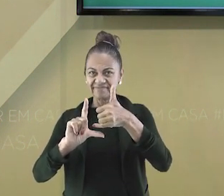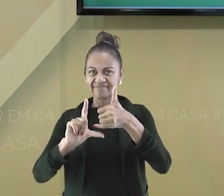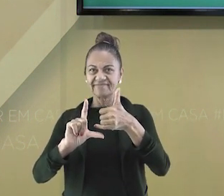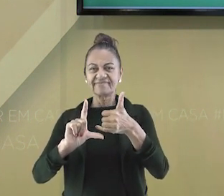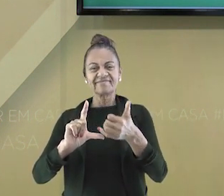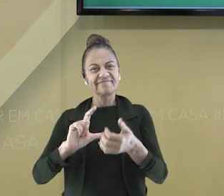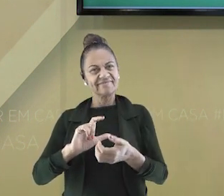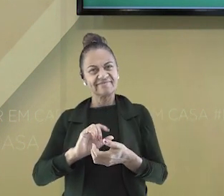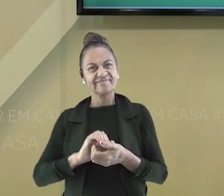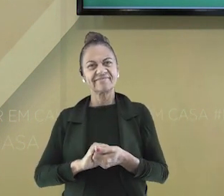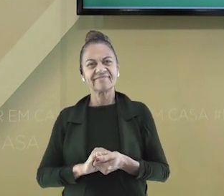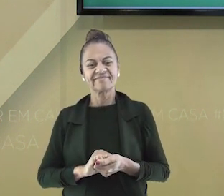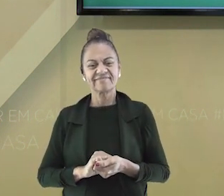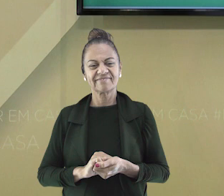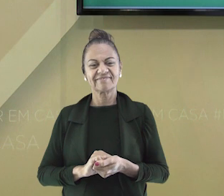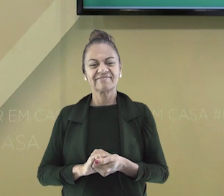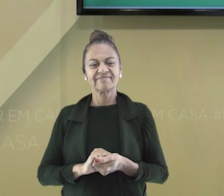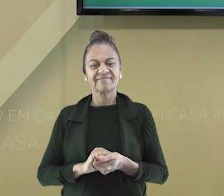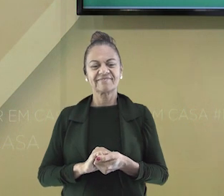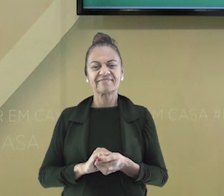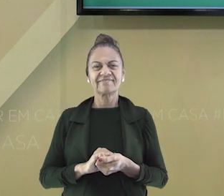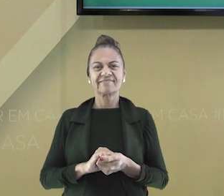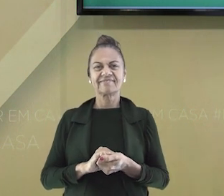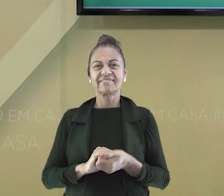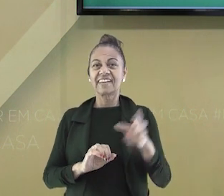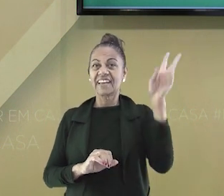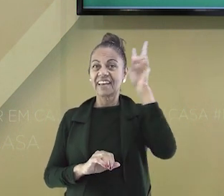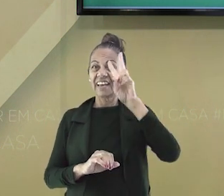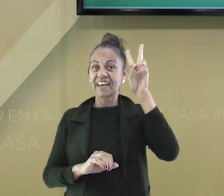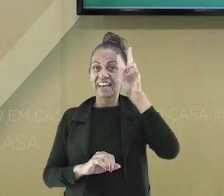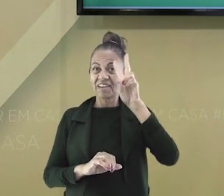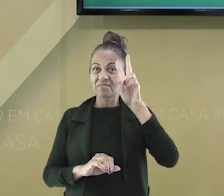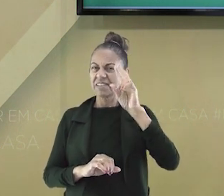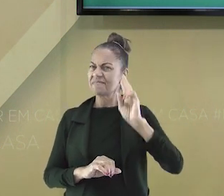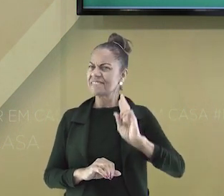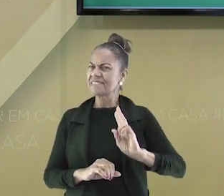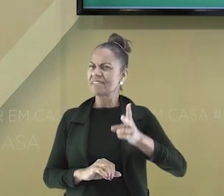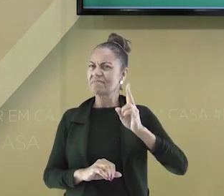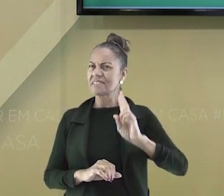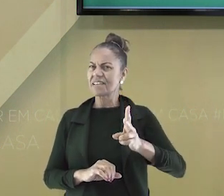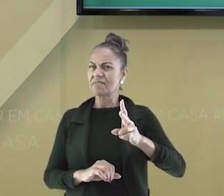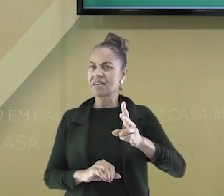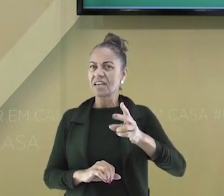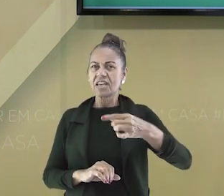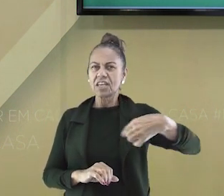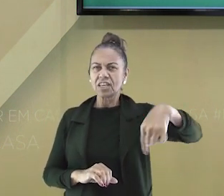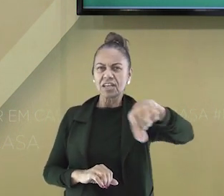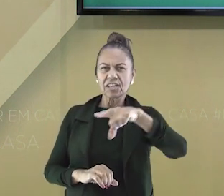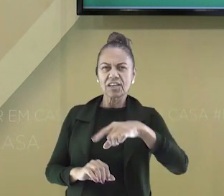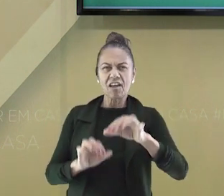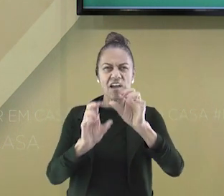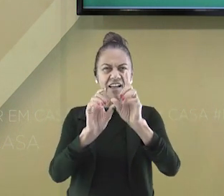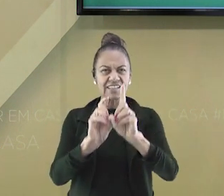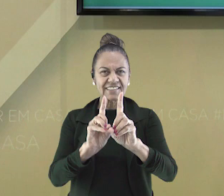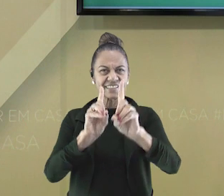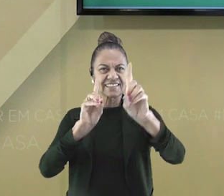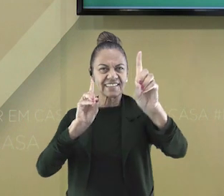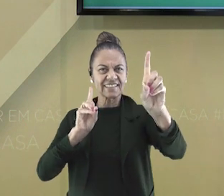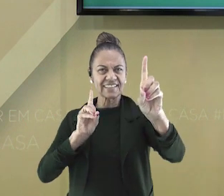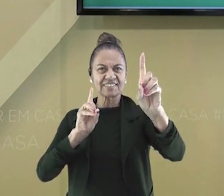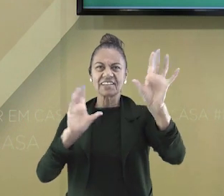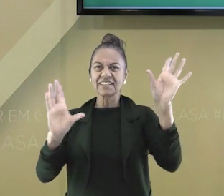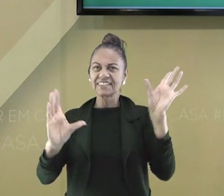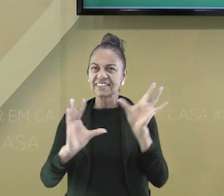o seu celular usando esse QR Code que aparece durante a nossa aula. E lembre-se, sempre,